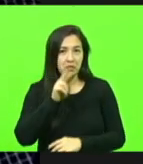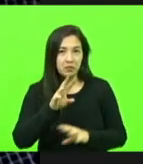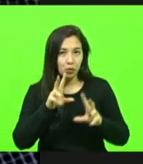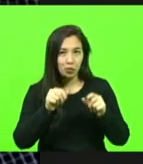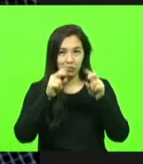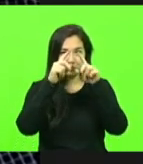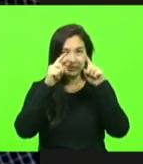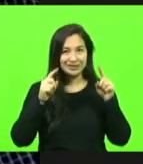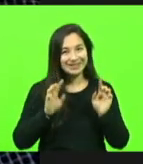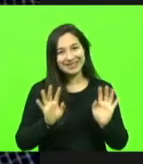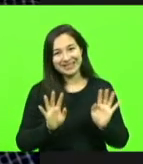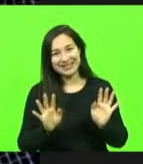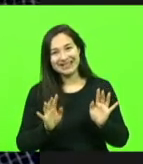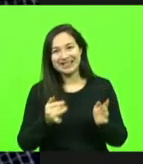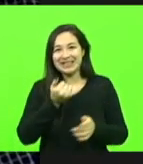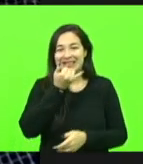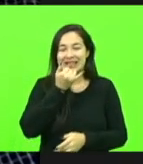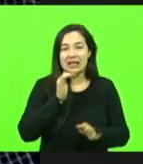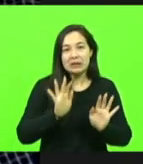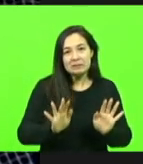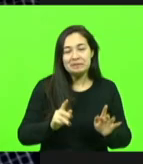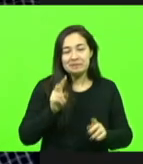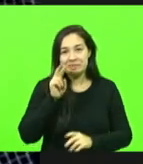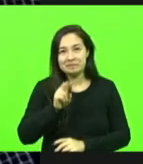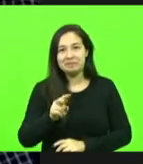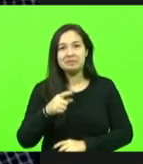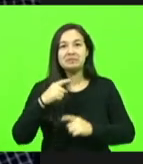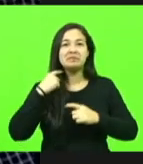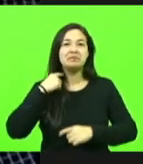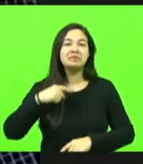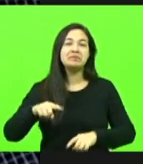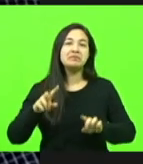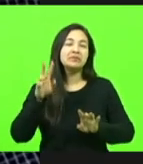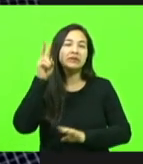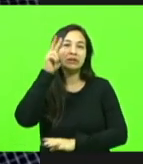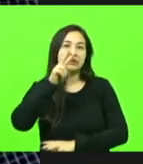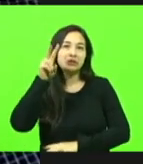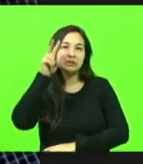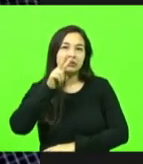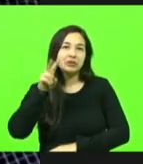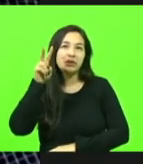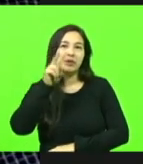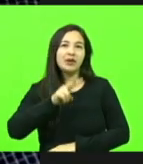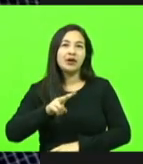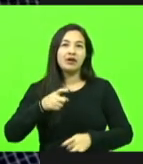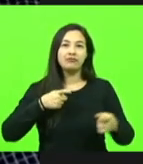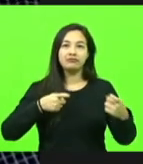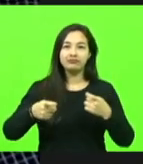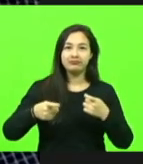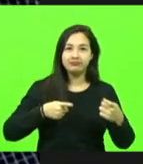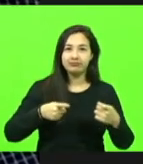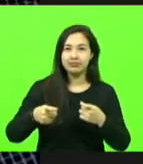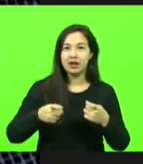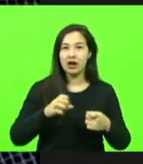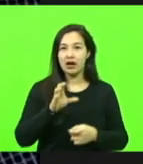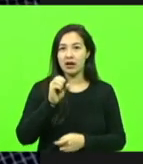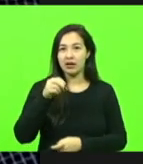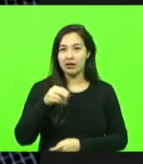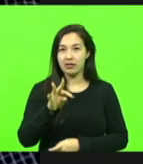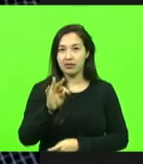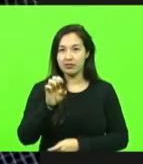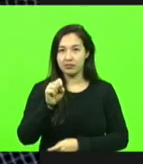mas a história do contestado, ela é realmente pouco